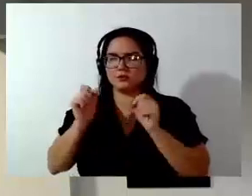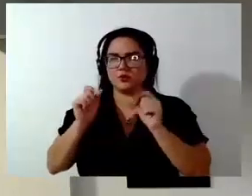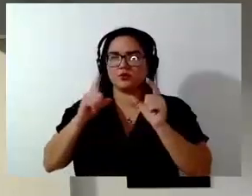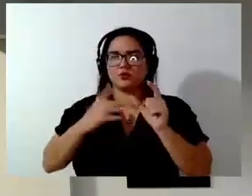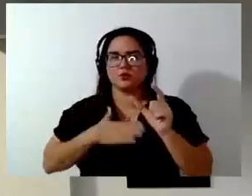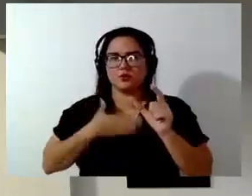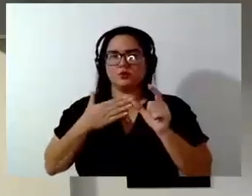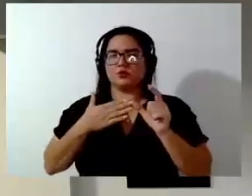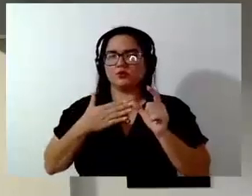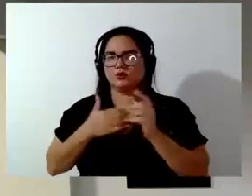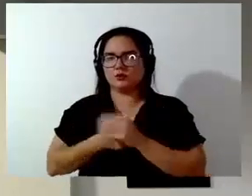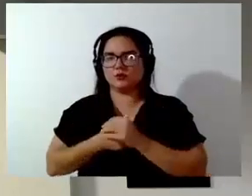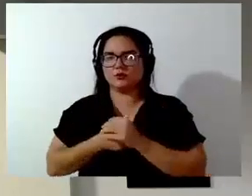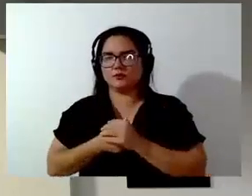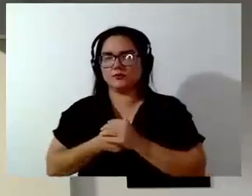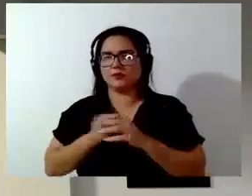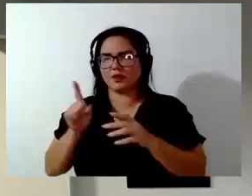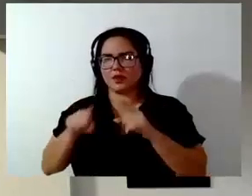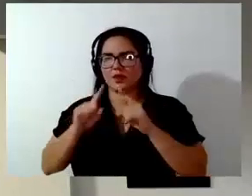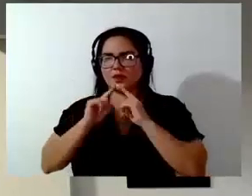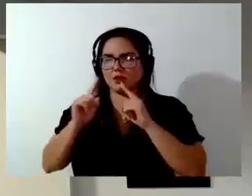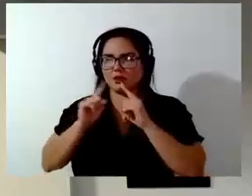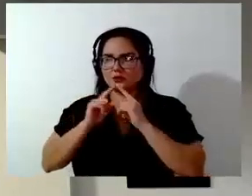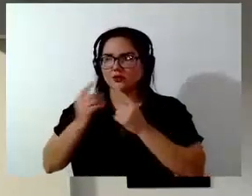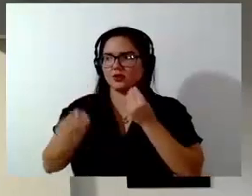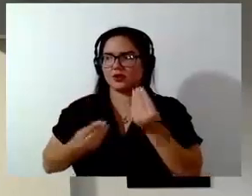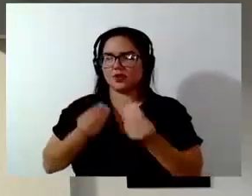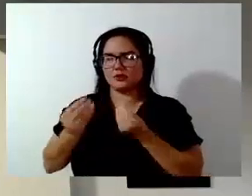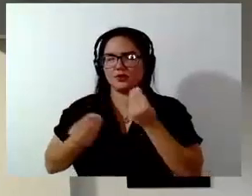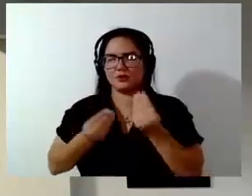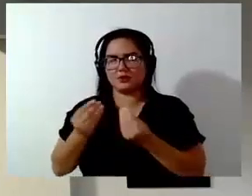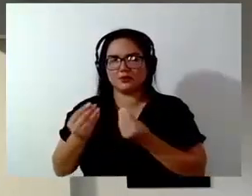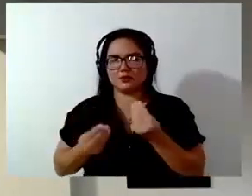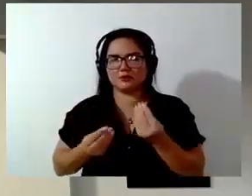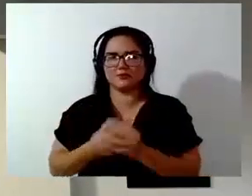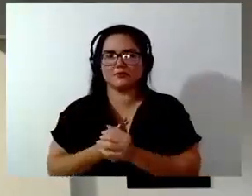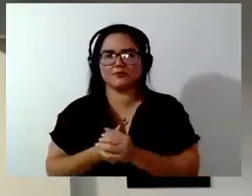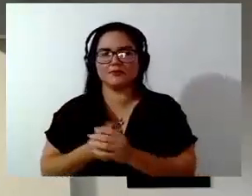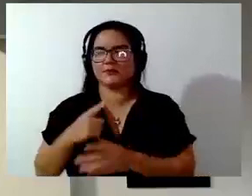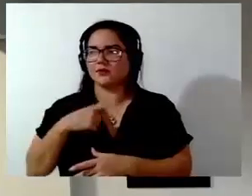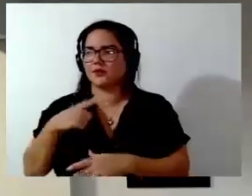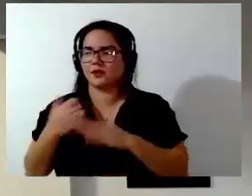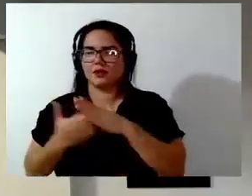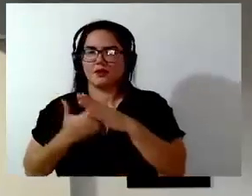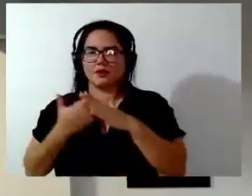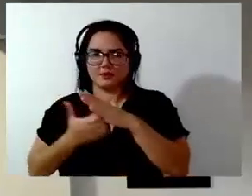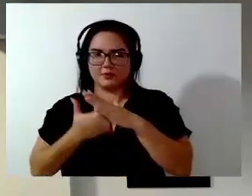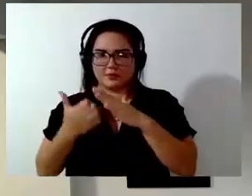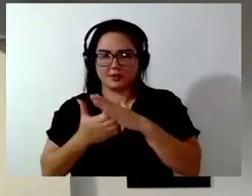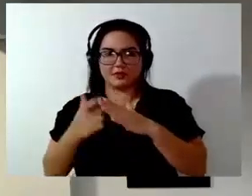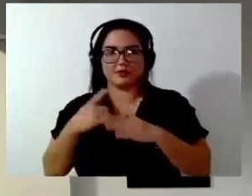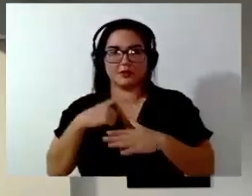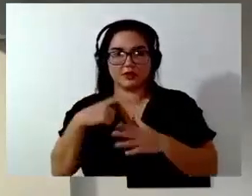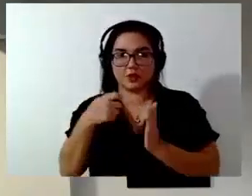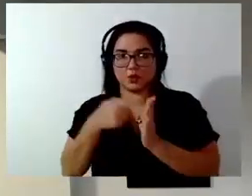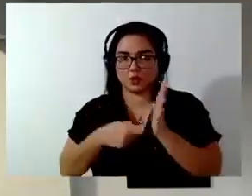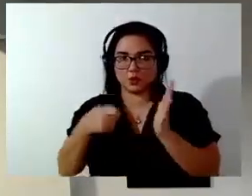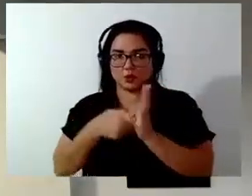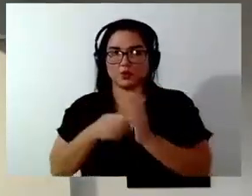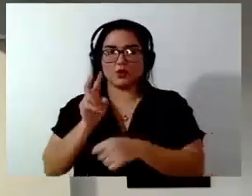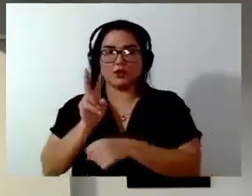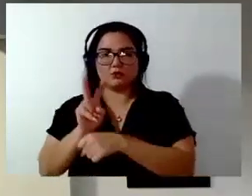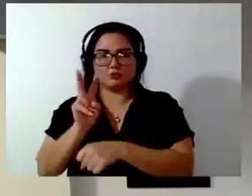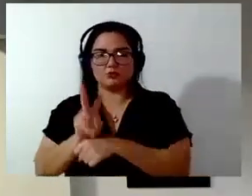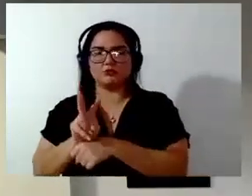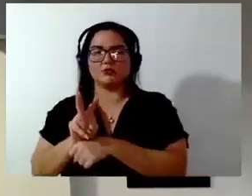Mais uma crítica construtiva que o senhor tem a Arteres, uma empresa que o senhor é um lutador pela causa de